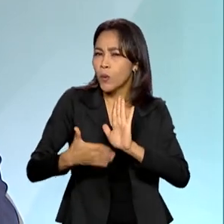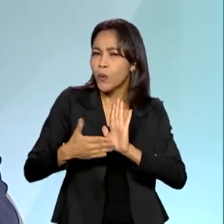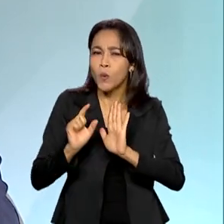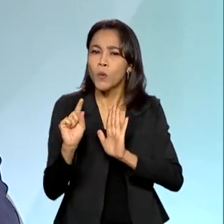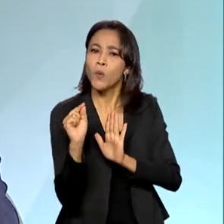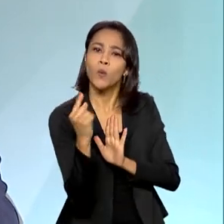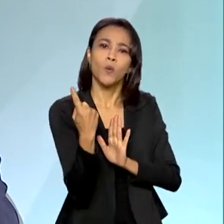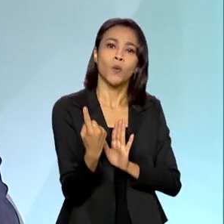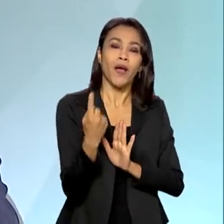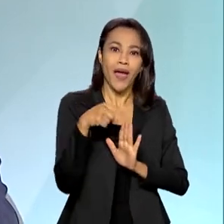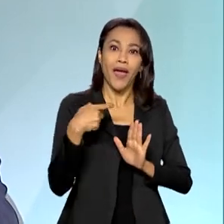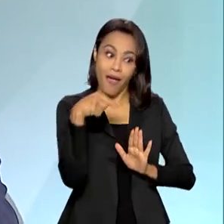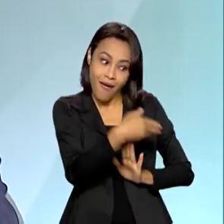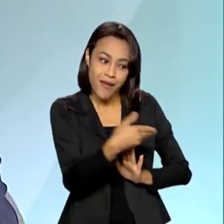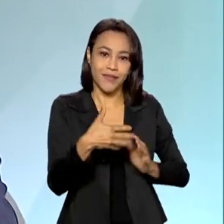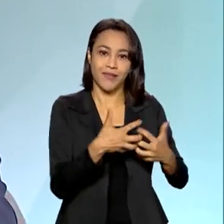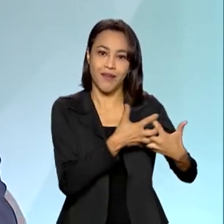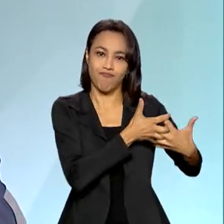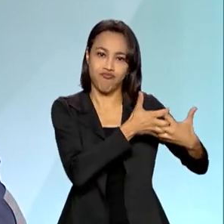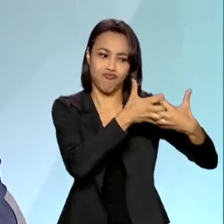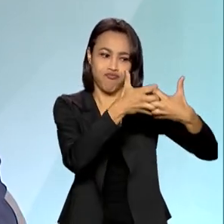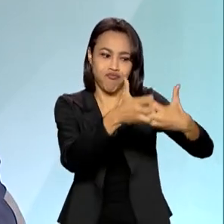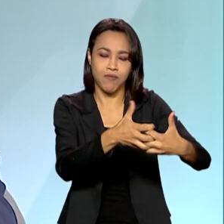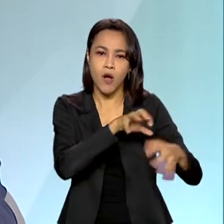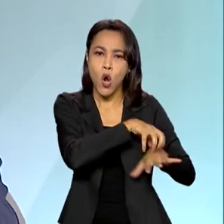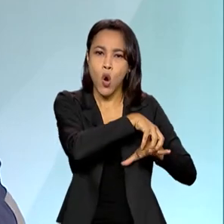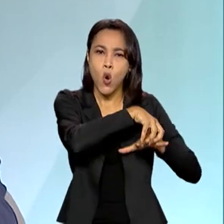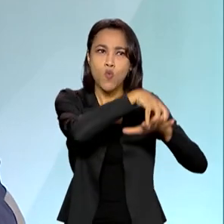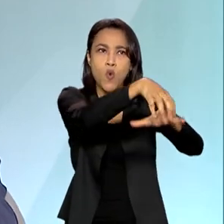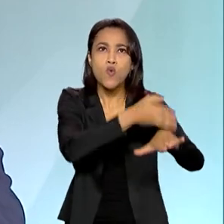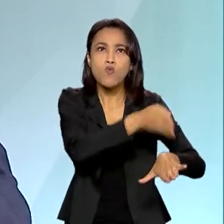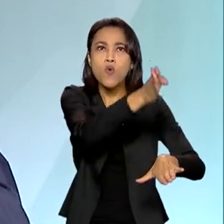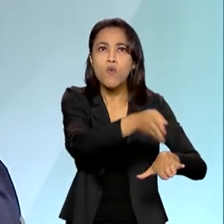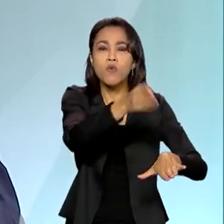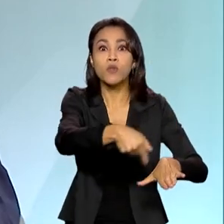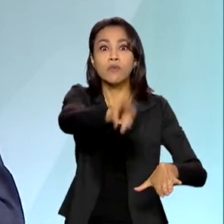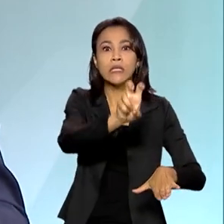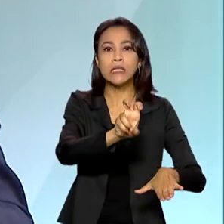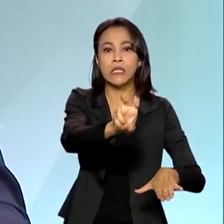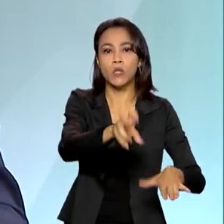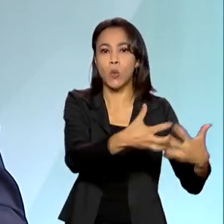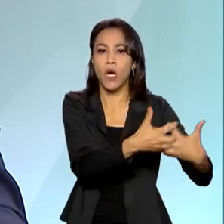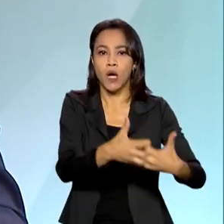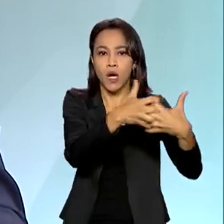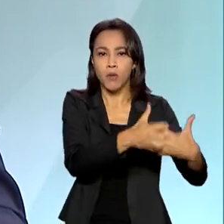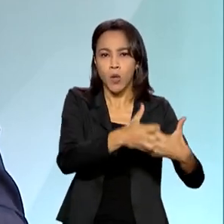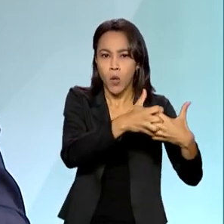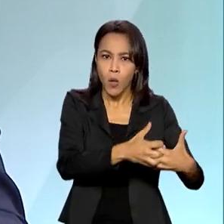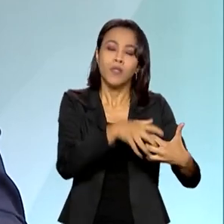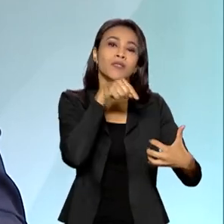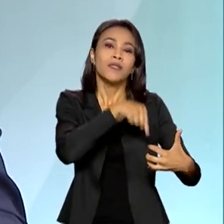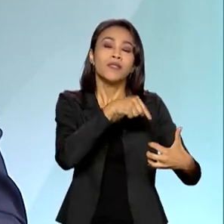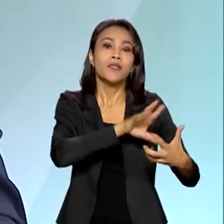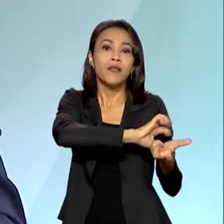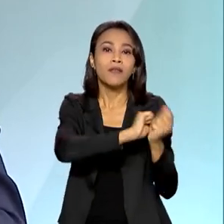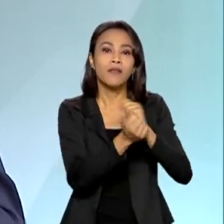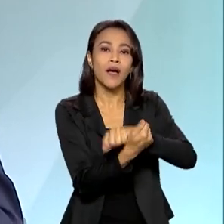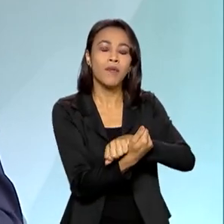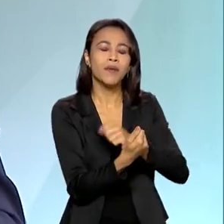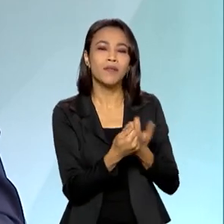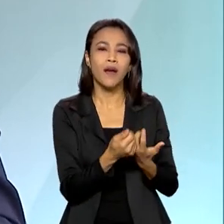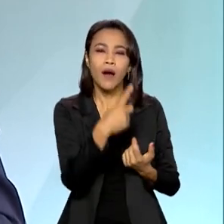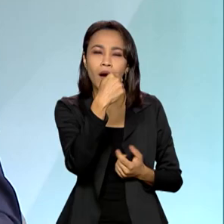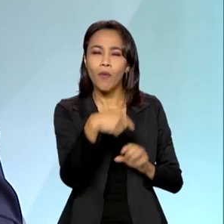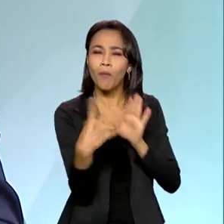a Carreta Agro. São cinco carretas que se adaptam no formato de agência bancária ou no